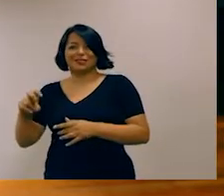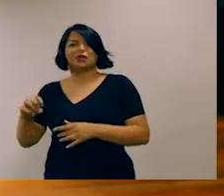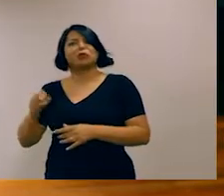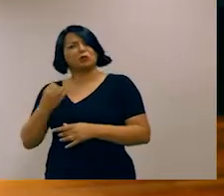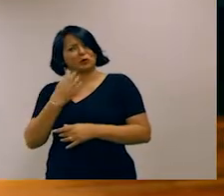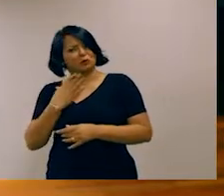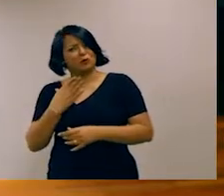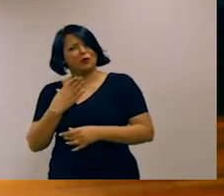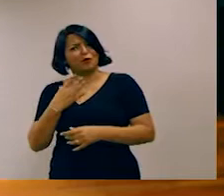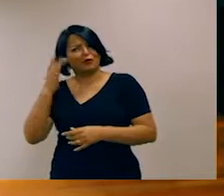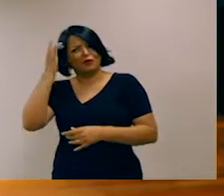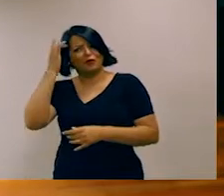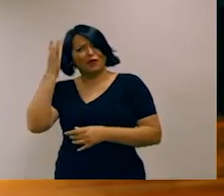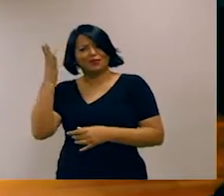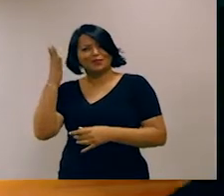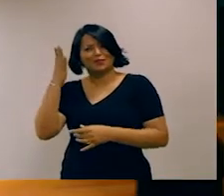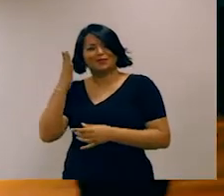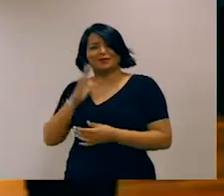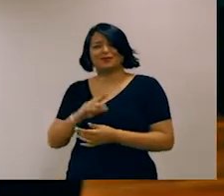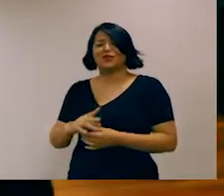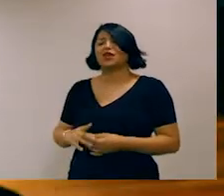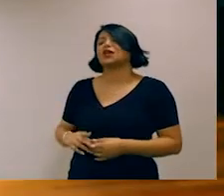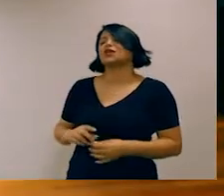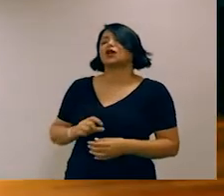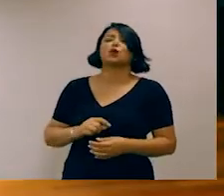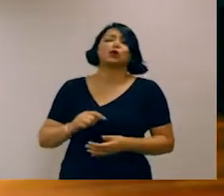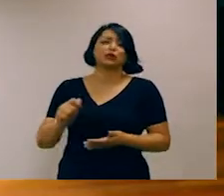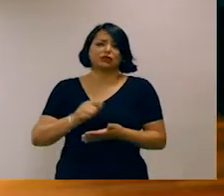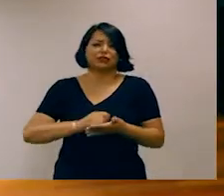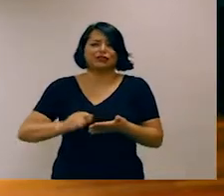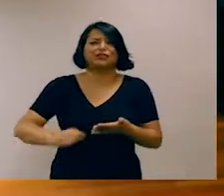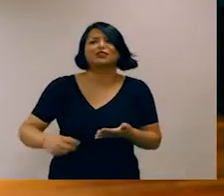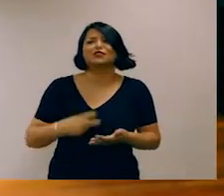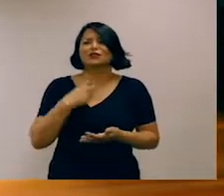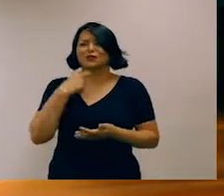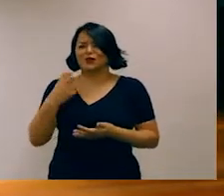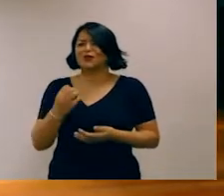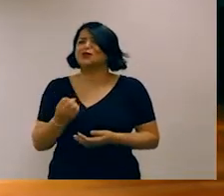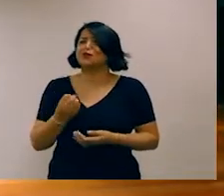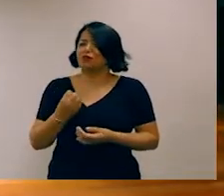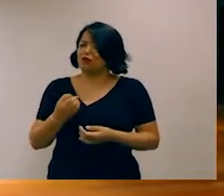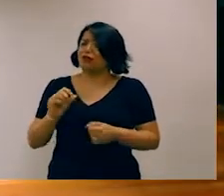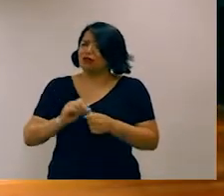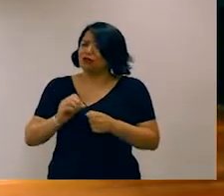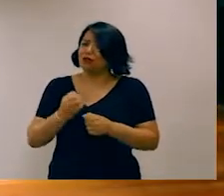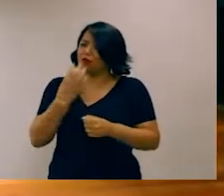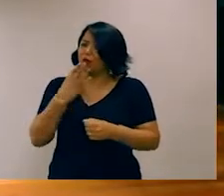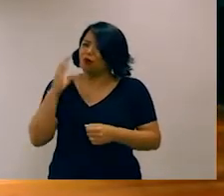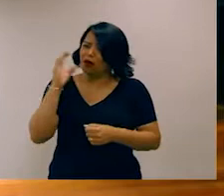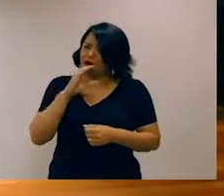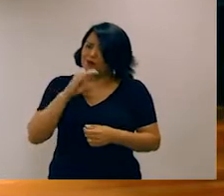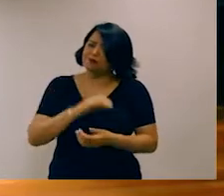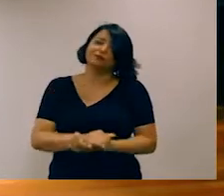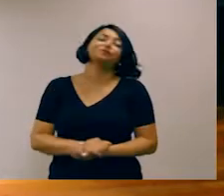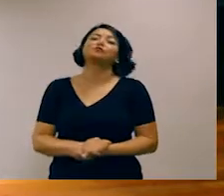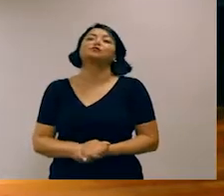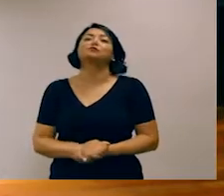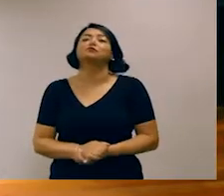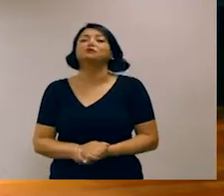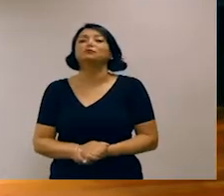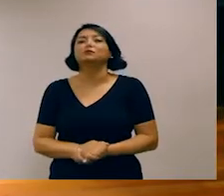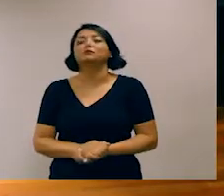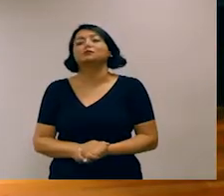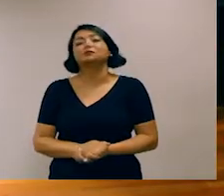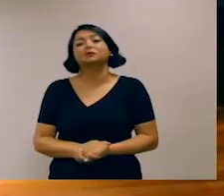pareça, a parte de transcrição automática ou vozes sintéticas funciona muito bem mesmo. Na transcrição automática,